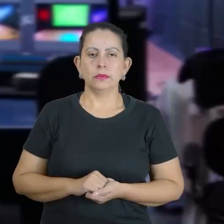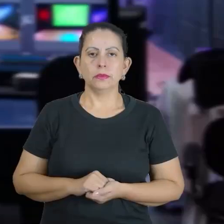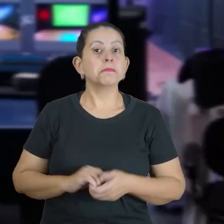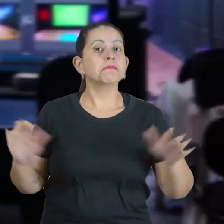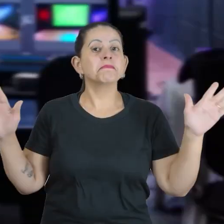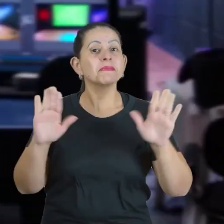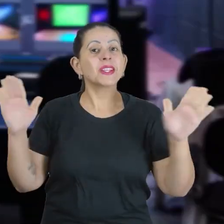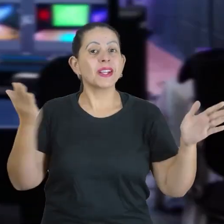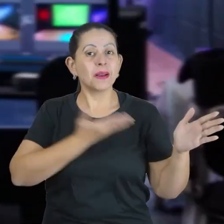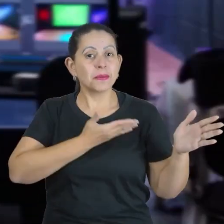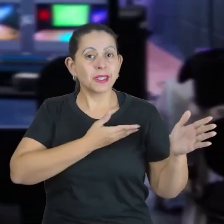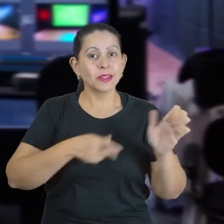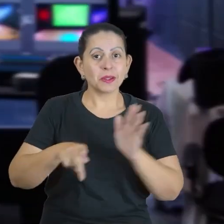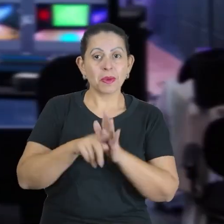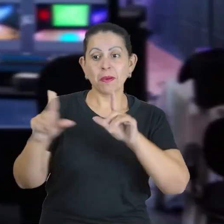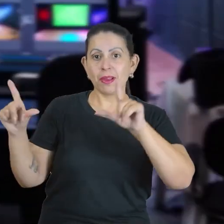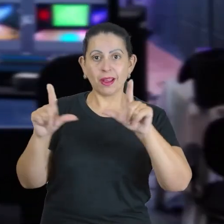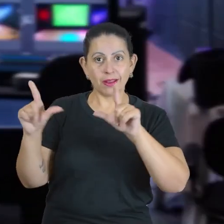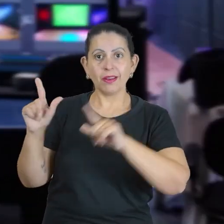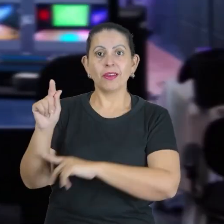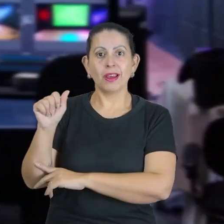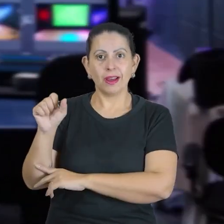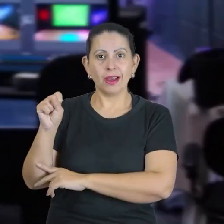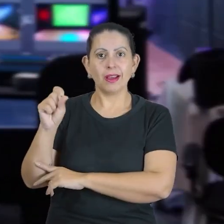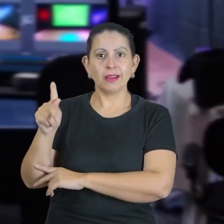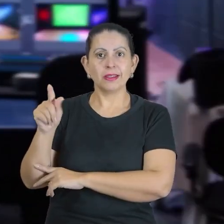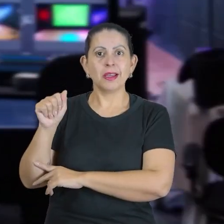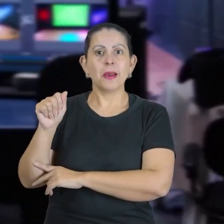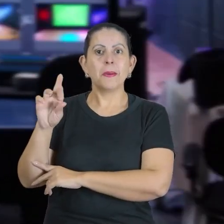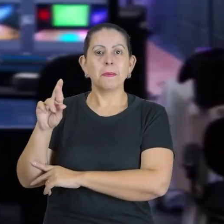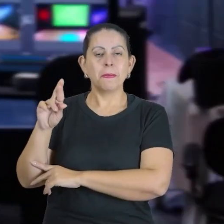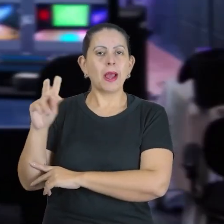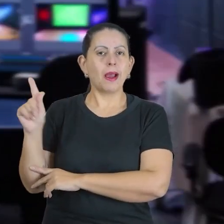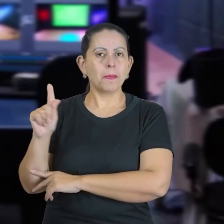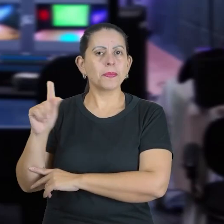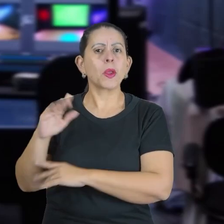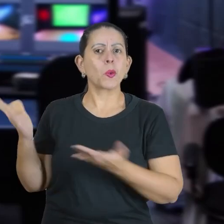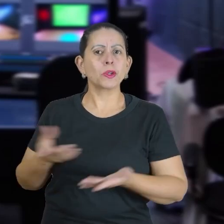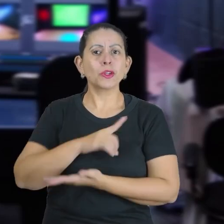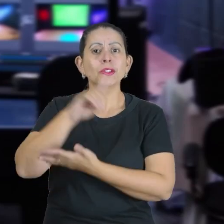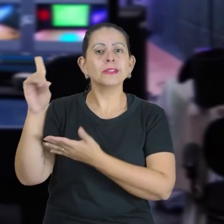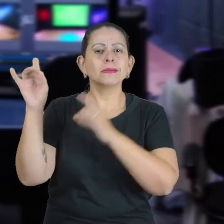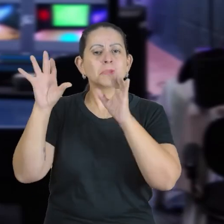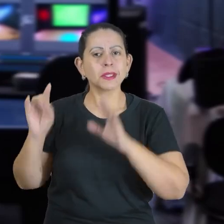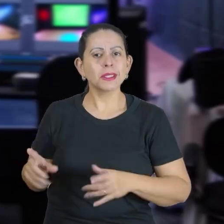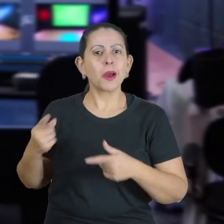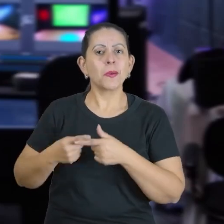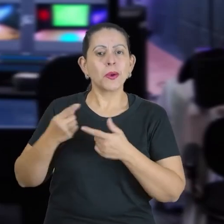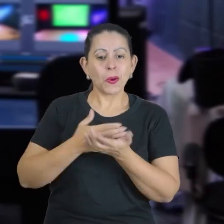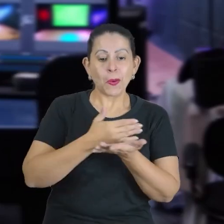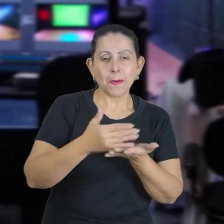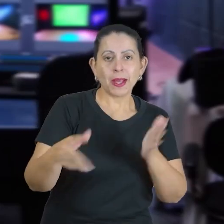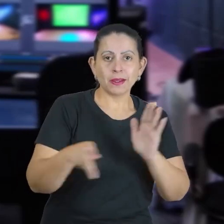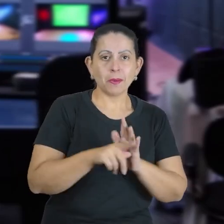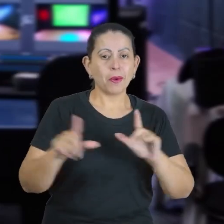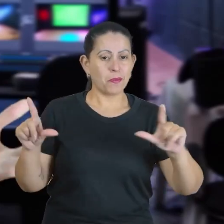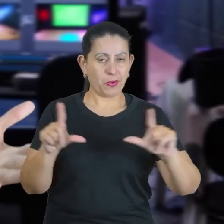Olá, amigos da TV Gaspar. Hoje é um dia muito especial para todos nós, porque a estreia do programa